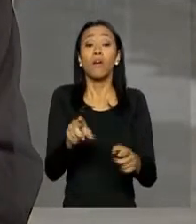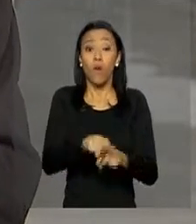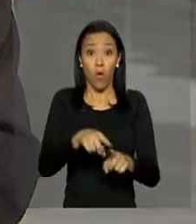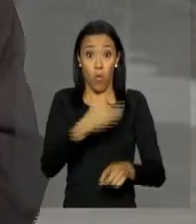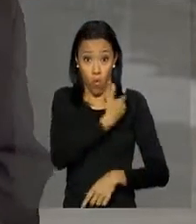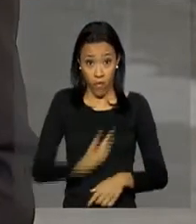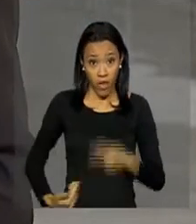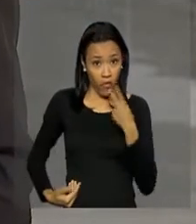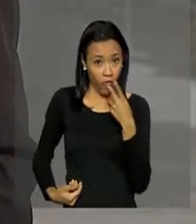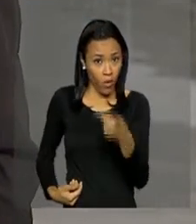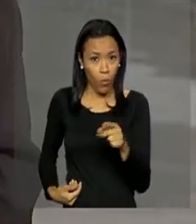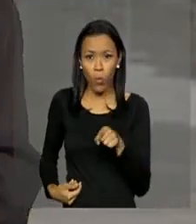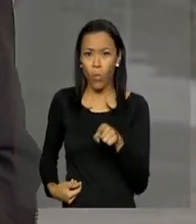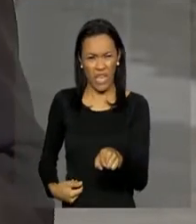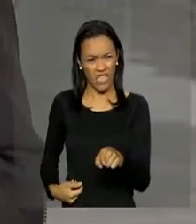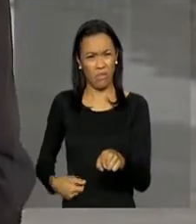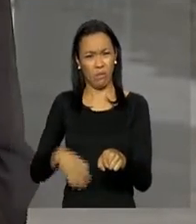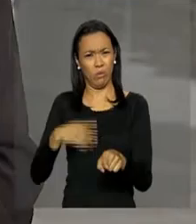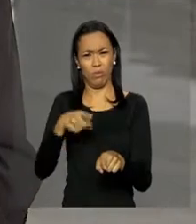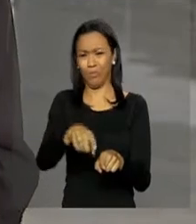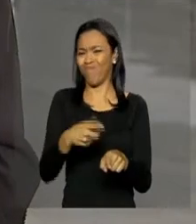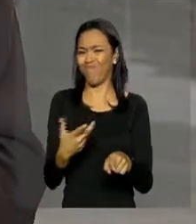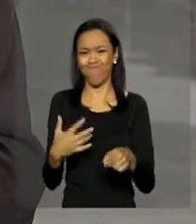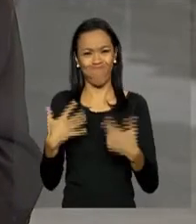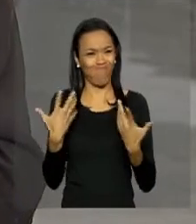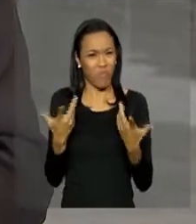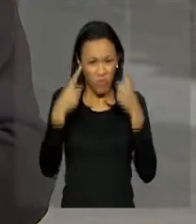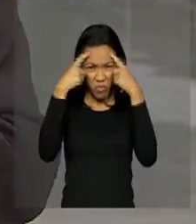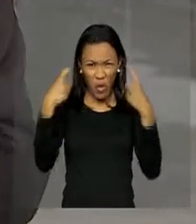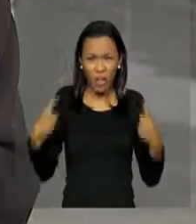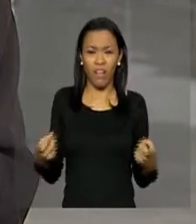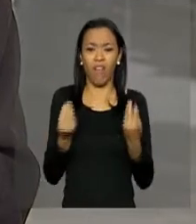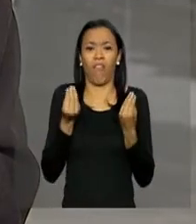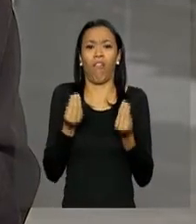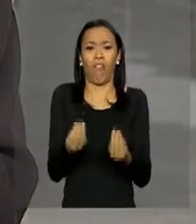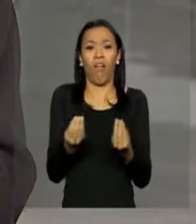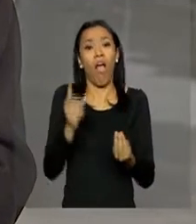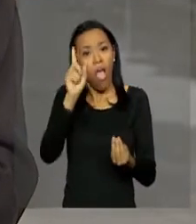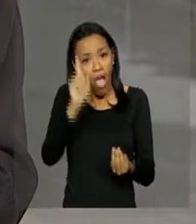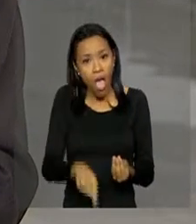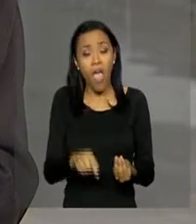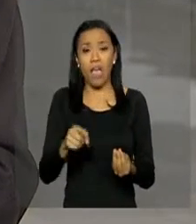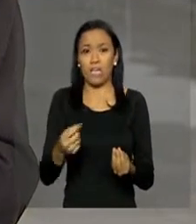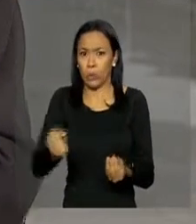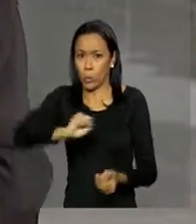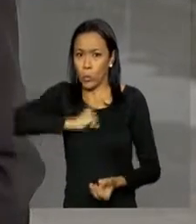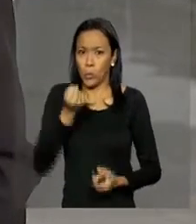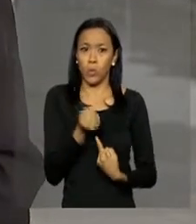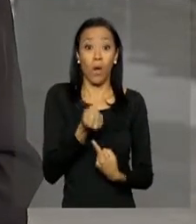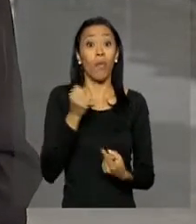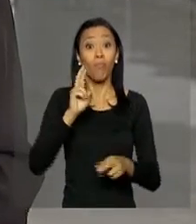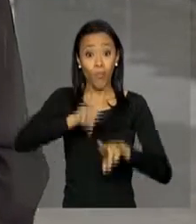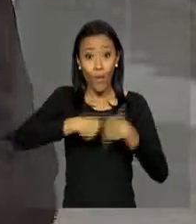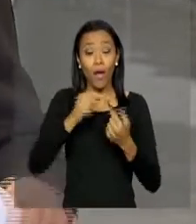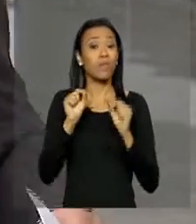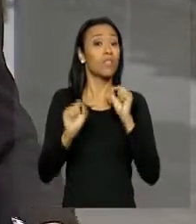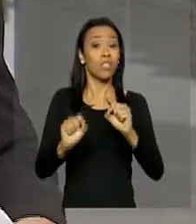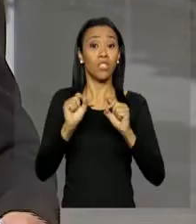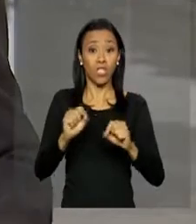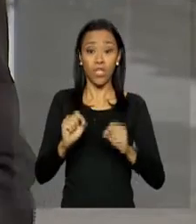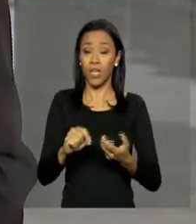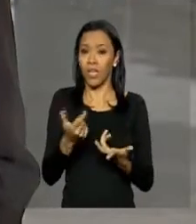covarde, essa ação criminosa reveste-se de caráter particularmente odioso por tratar-se de